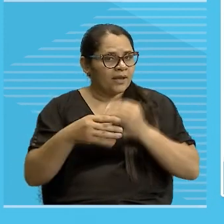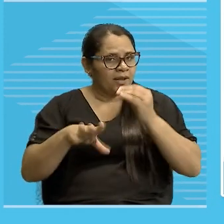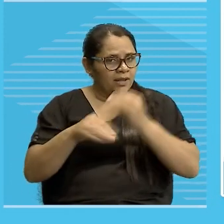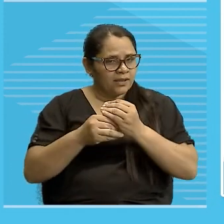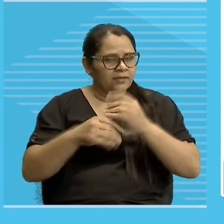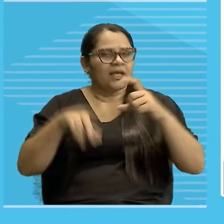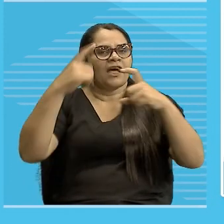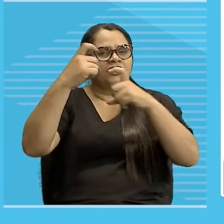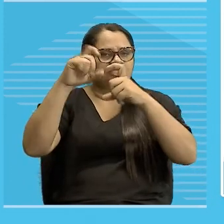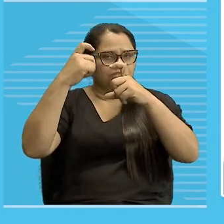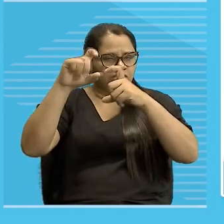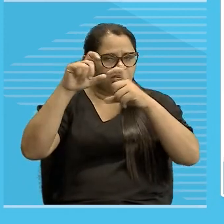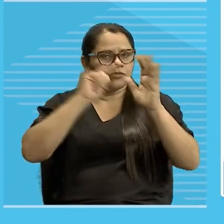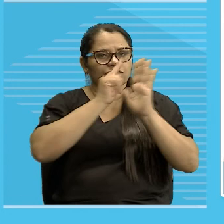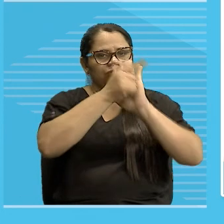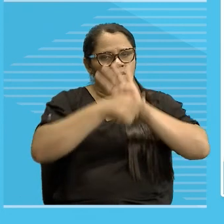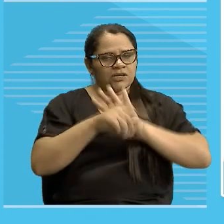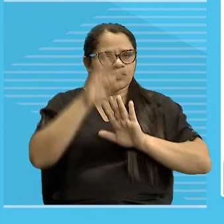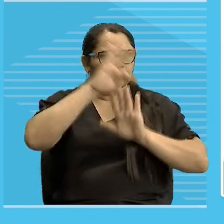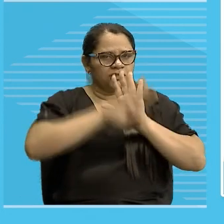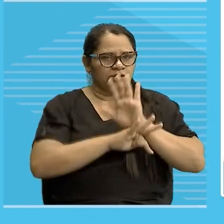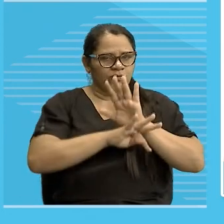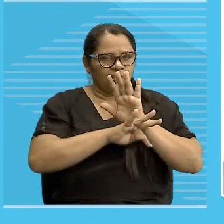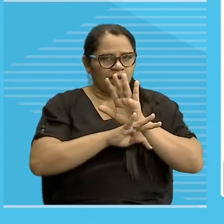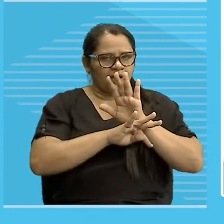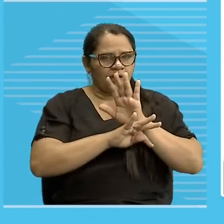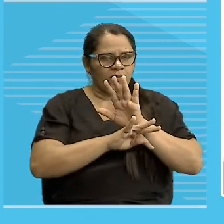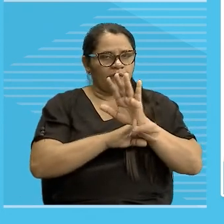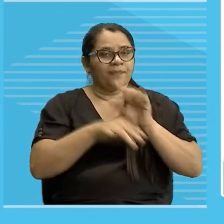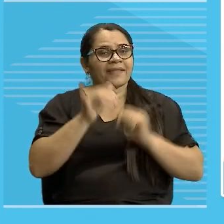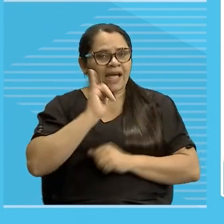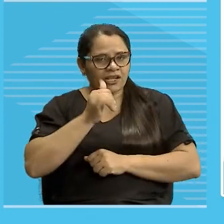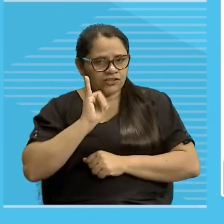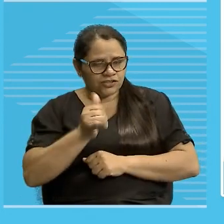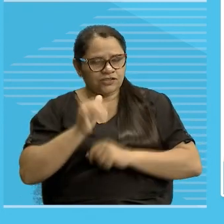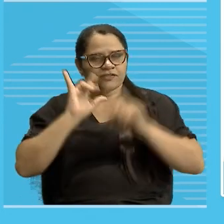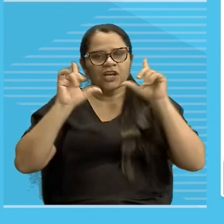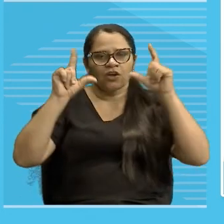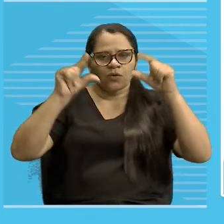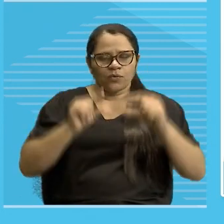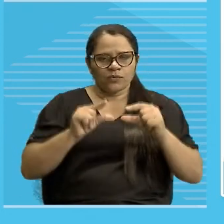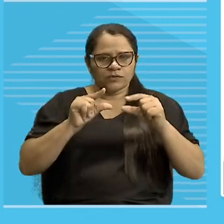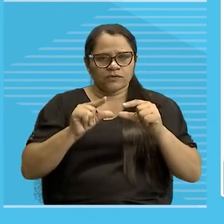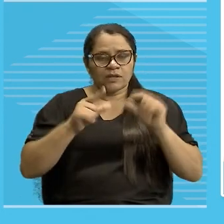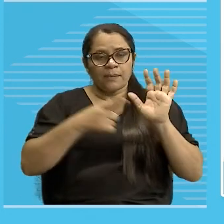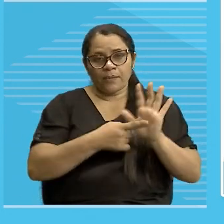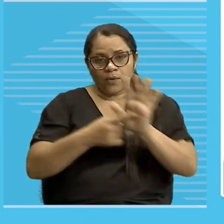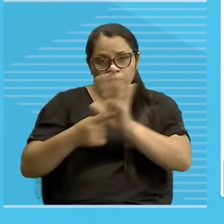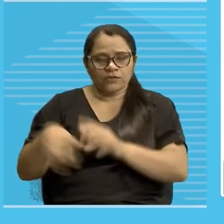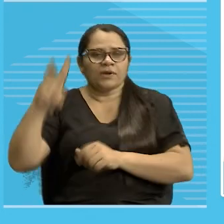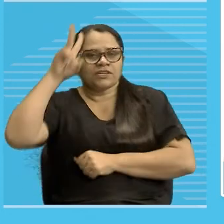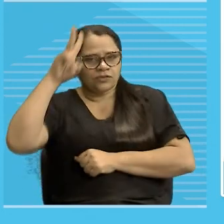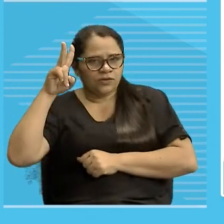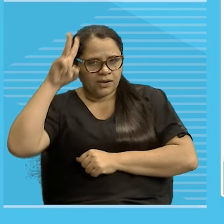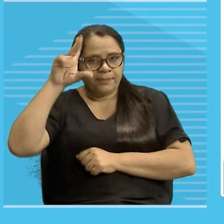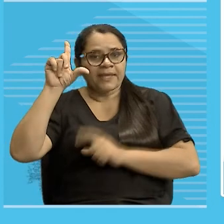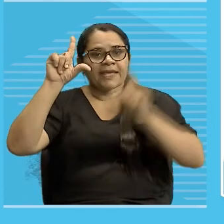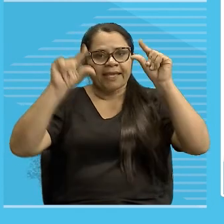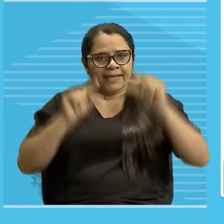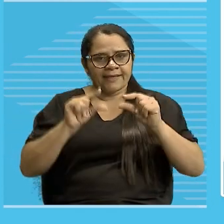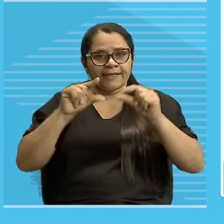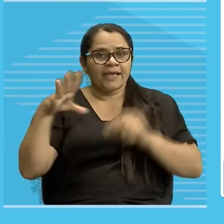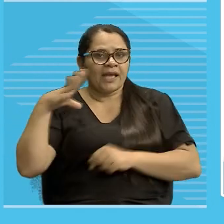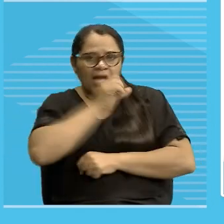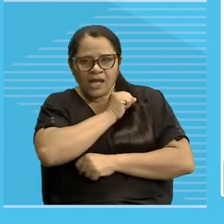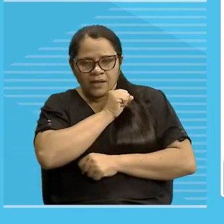é um gênero textual, narrativo, né, uma narrativa curta, traz uma historinha pequena, e rápida, né, essa